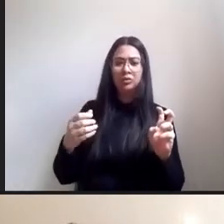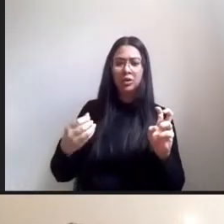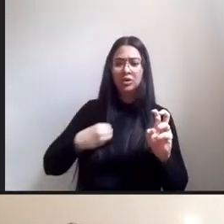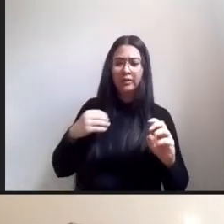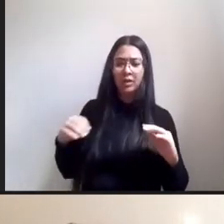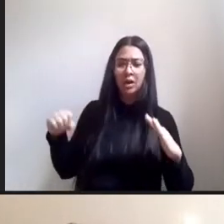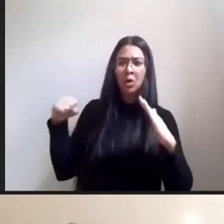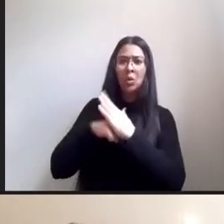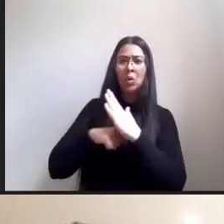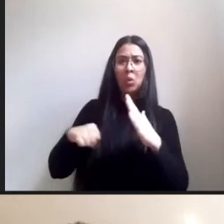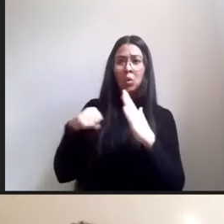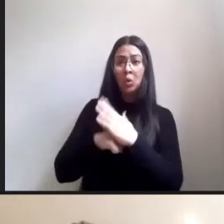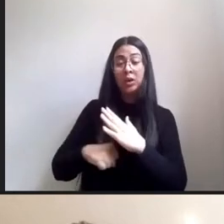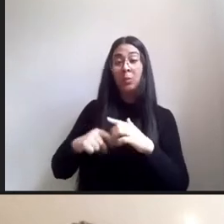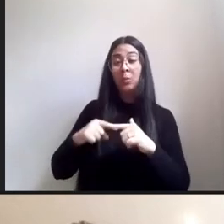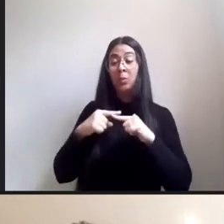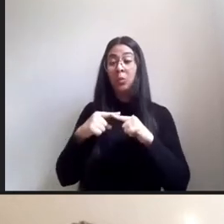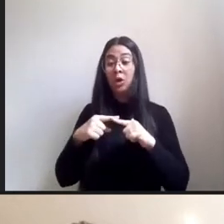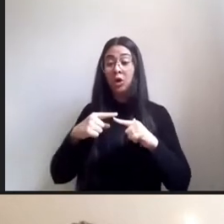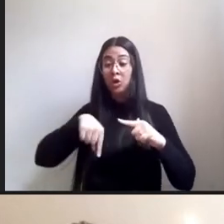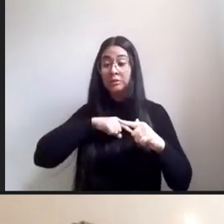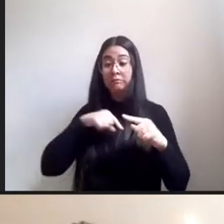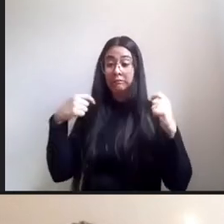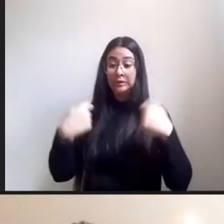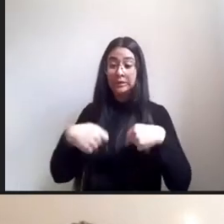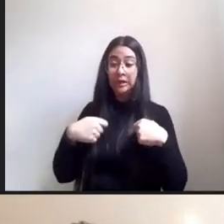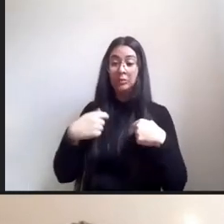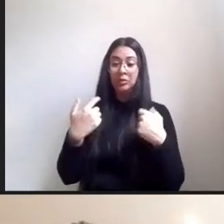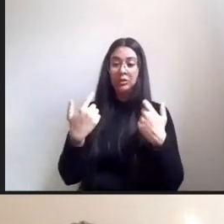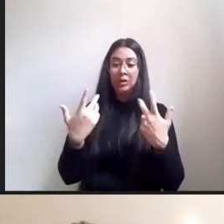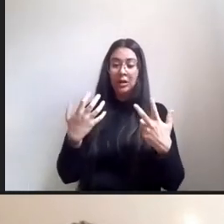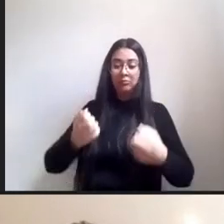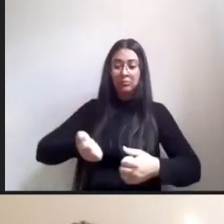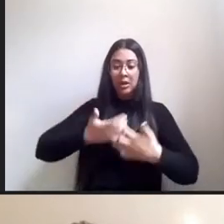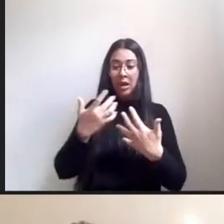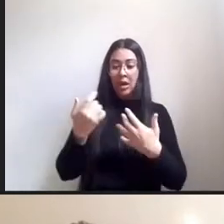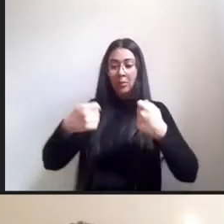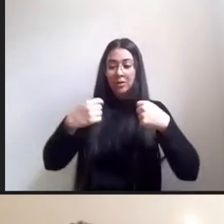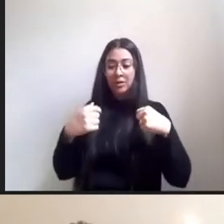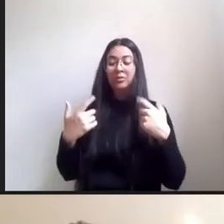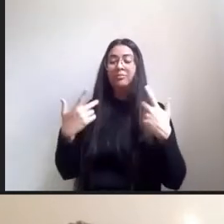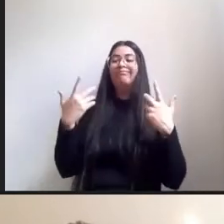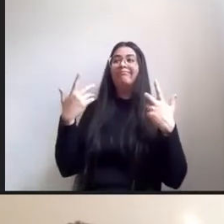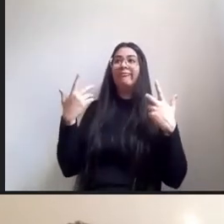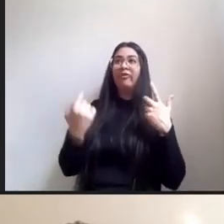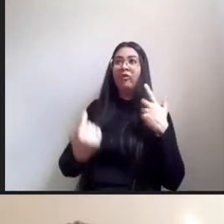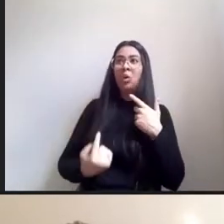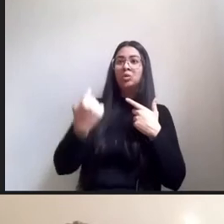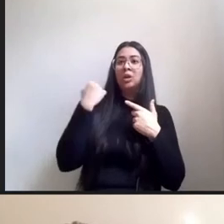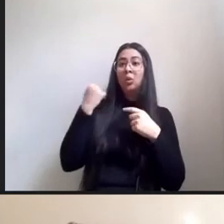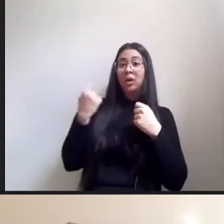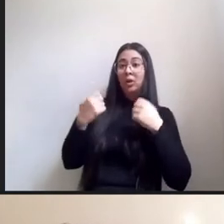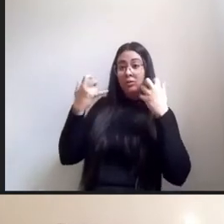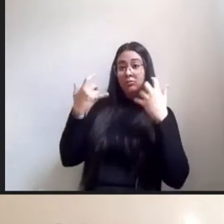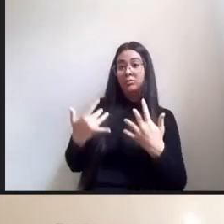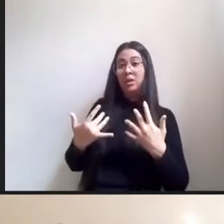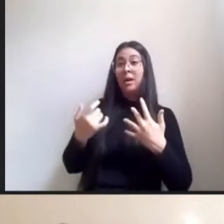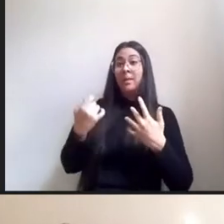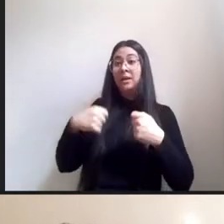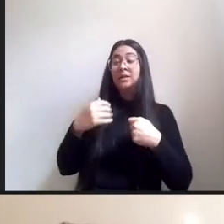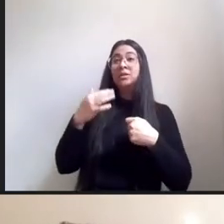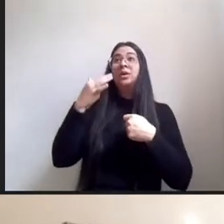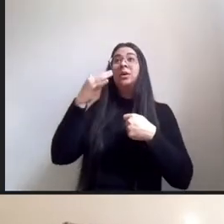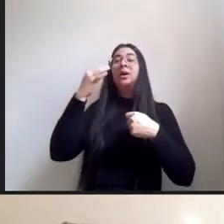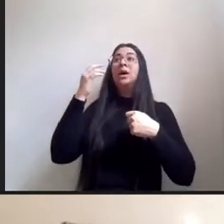alcançar o que eu gostaria de alcançar eu tenho que recorrer a pessoas da filosofia da